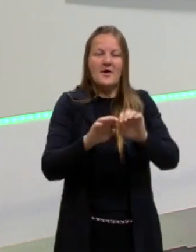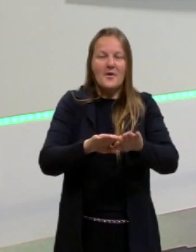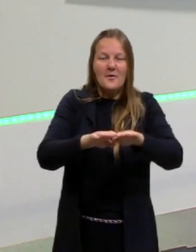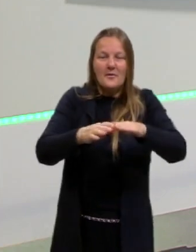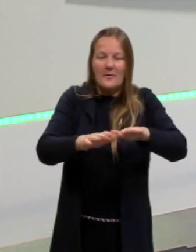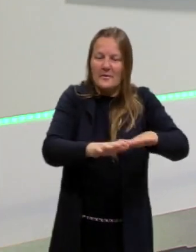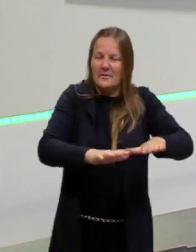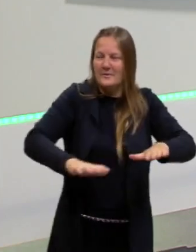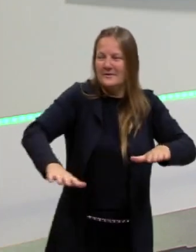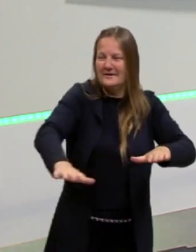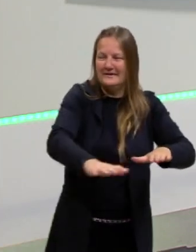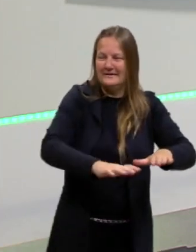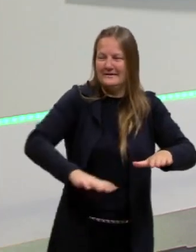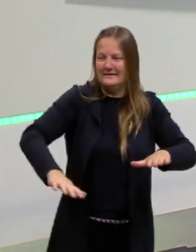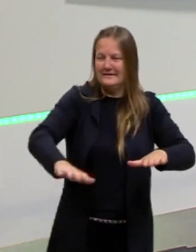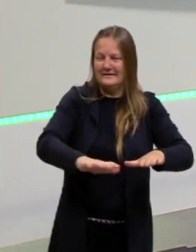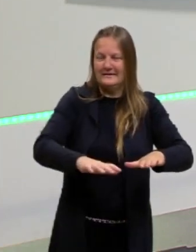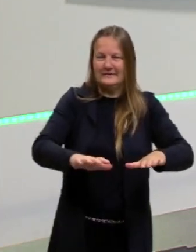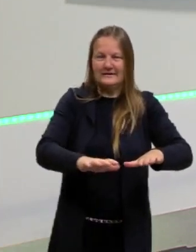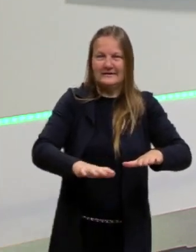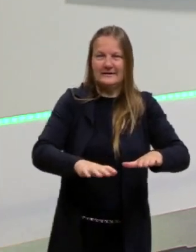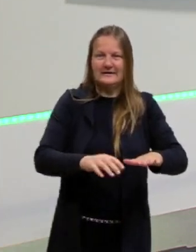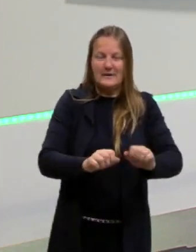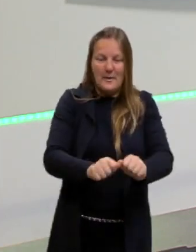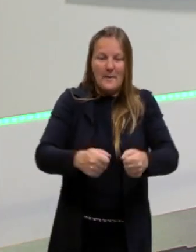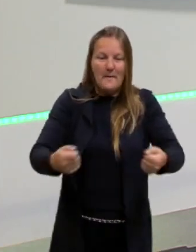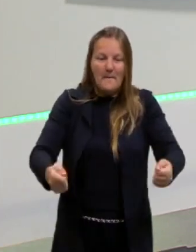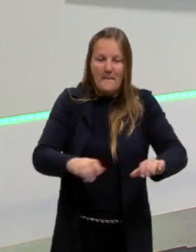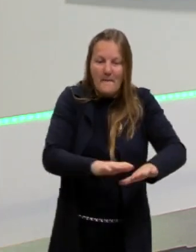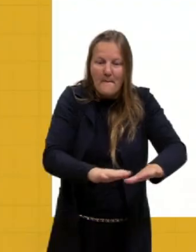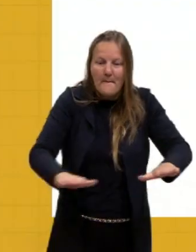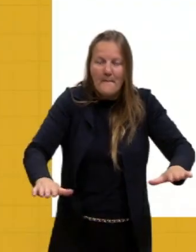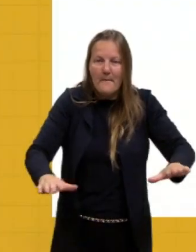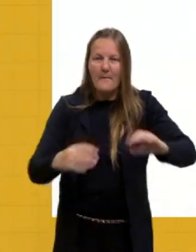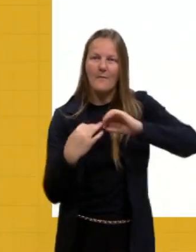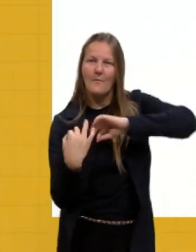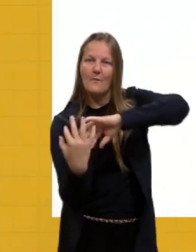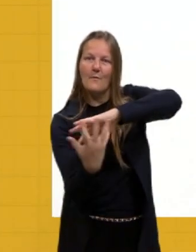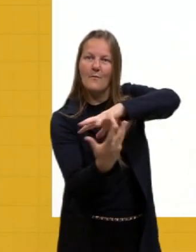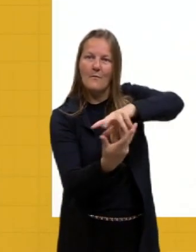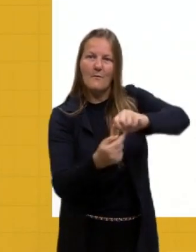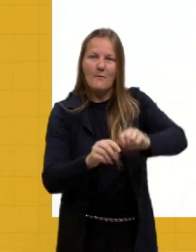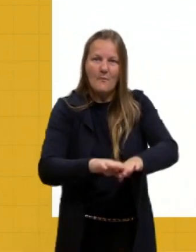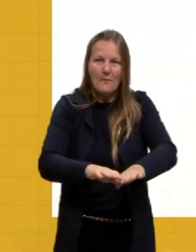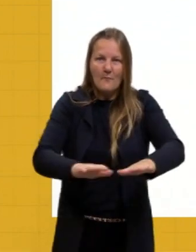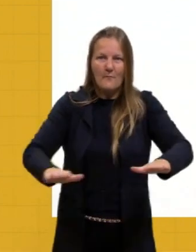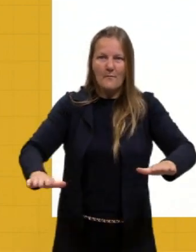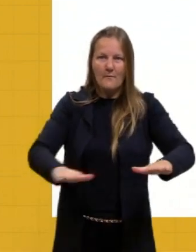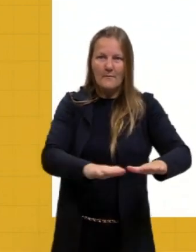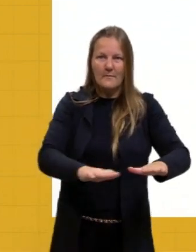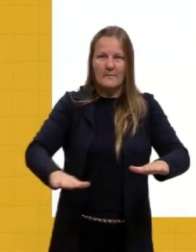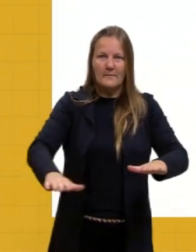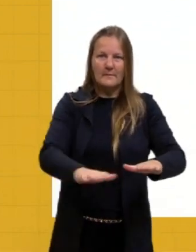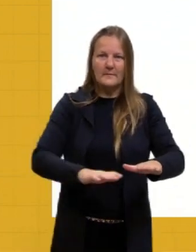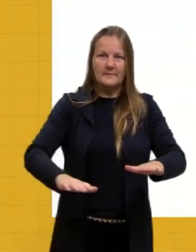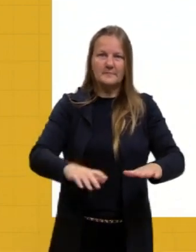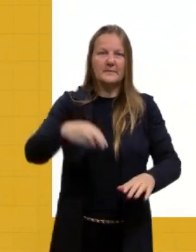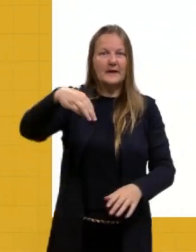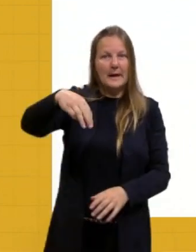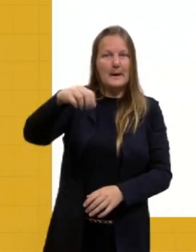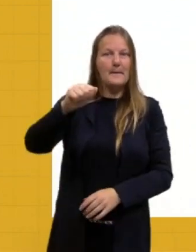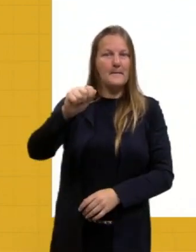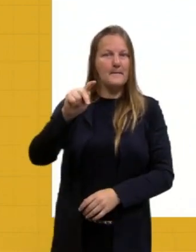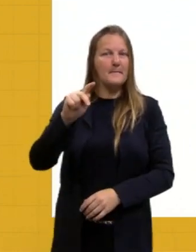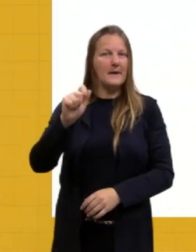mapas, né? E o que é um mapa? Corresponde, então, a essa representação gráfica, esse desenho do espaço real, tá? E ele vai seguir